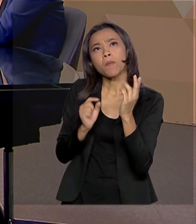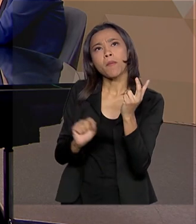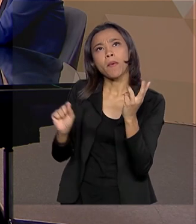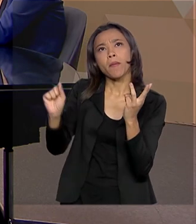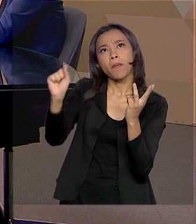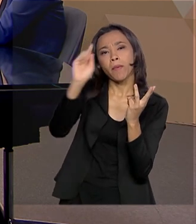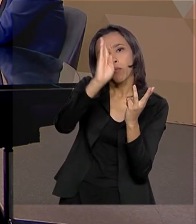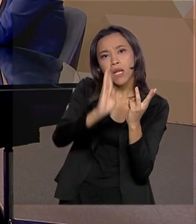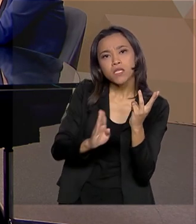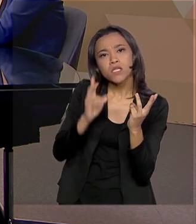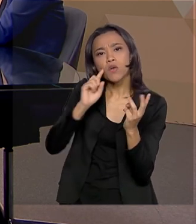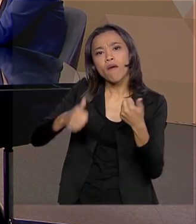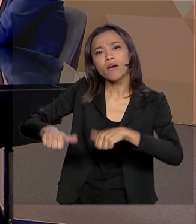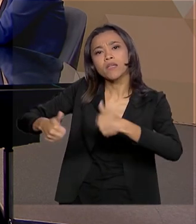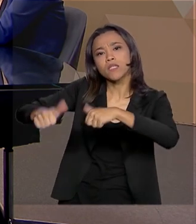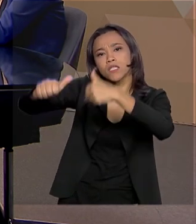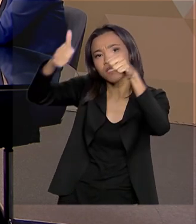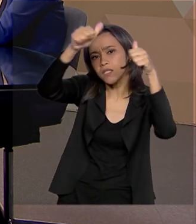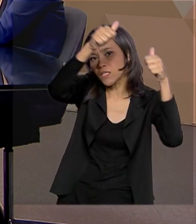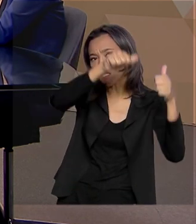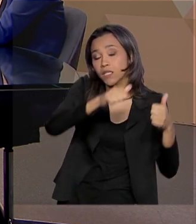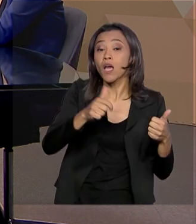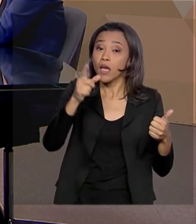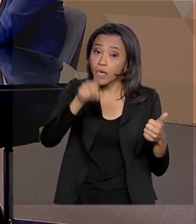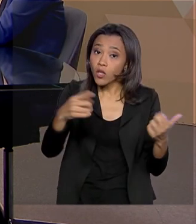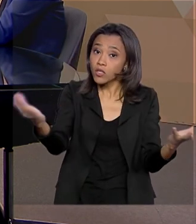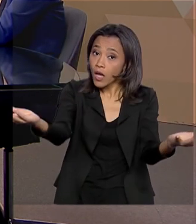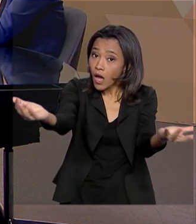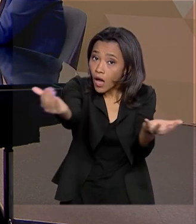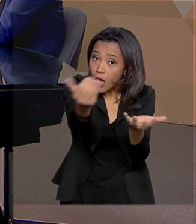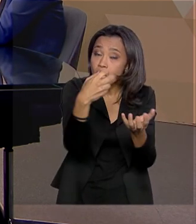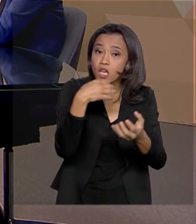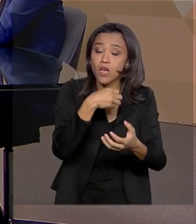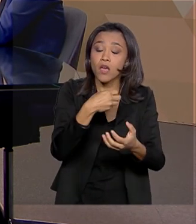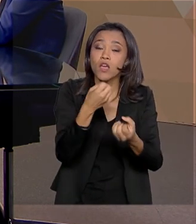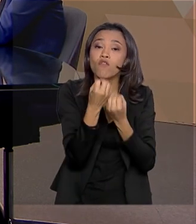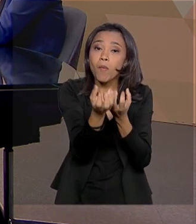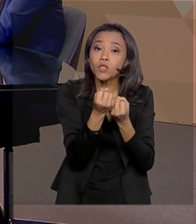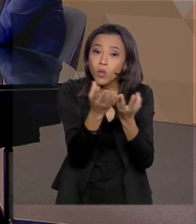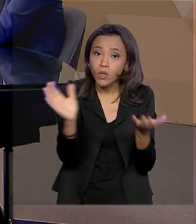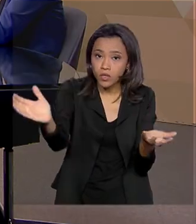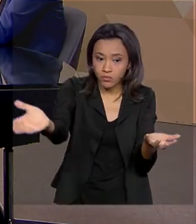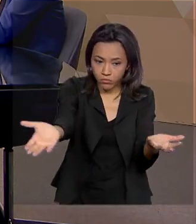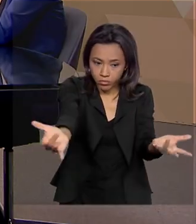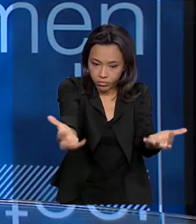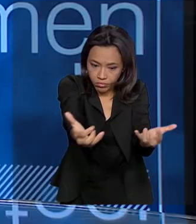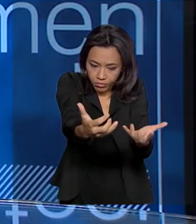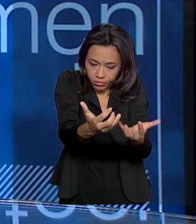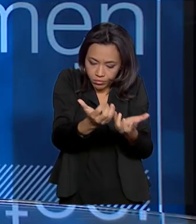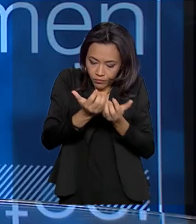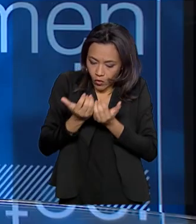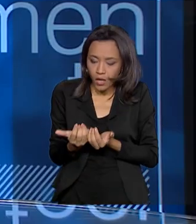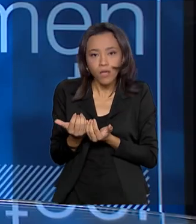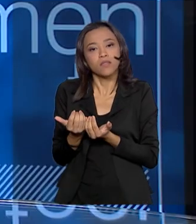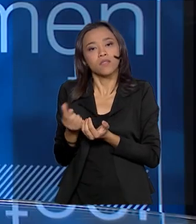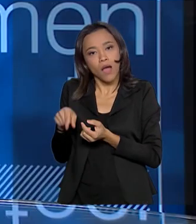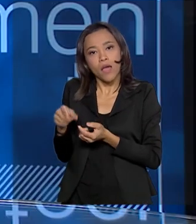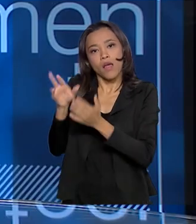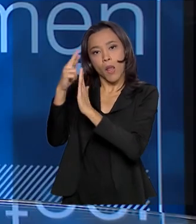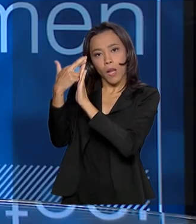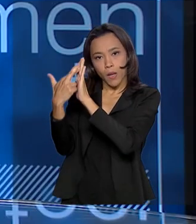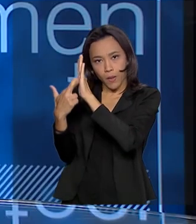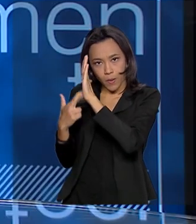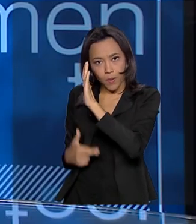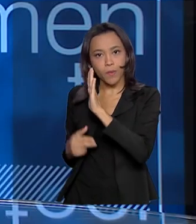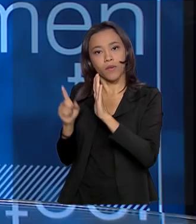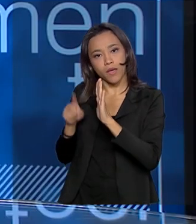Nós fazemos esse relatório com base nas informações que os outros fiscalizadores, inclusive também os órgãos estaduais, nos fornecem. Então, um relatório